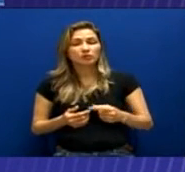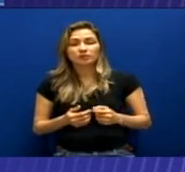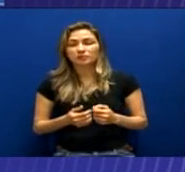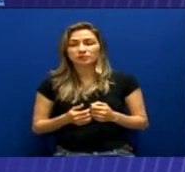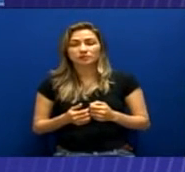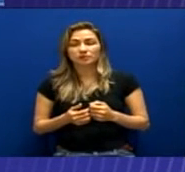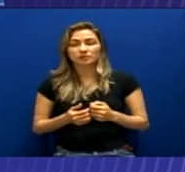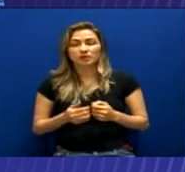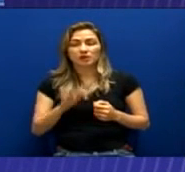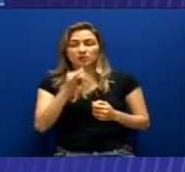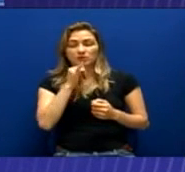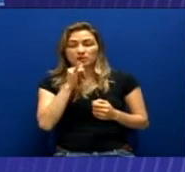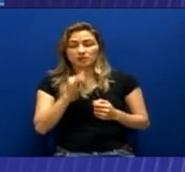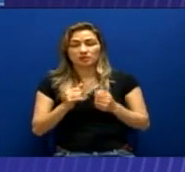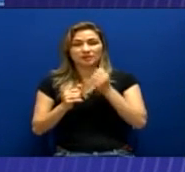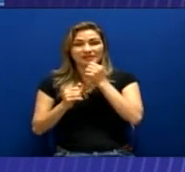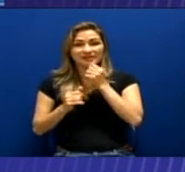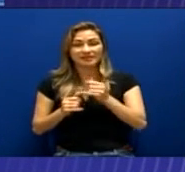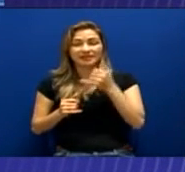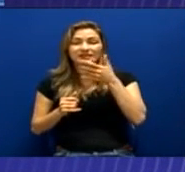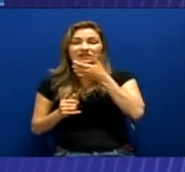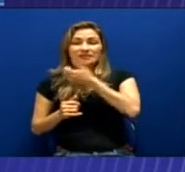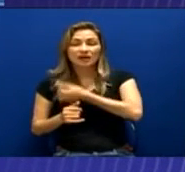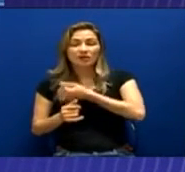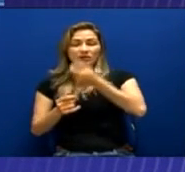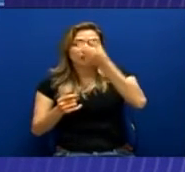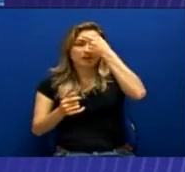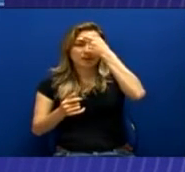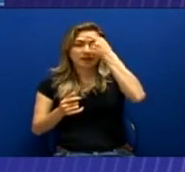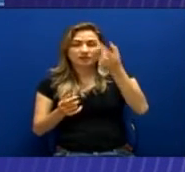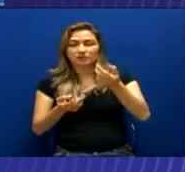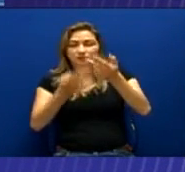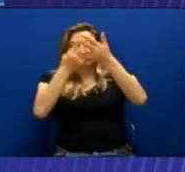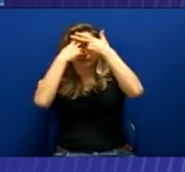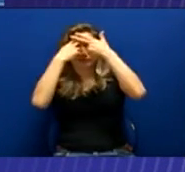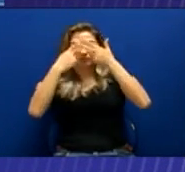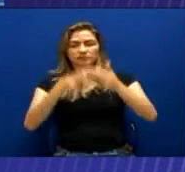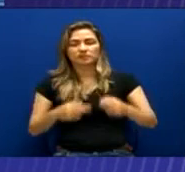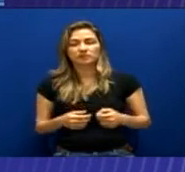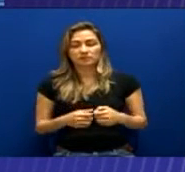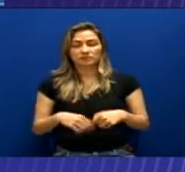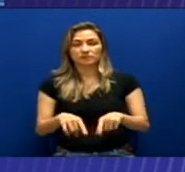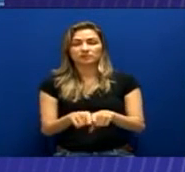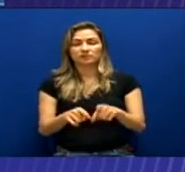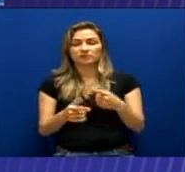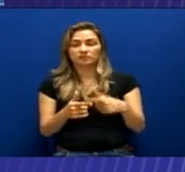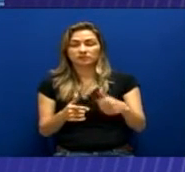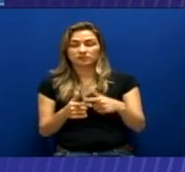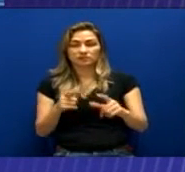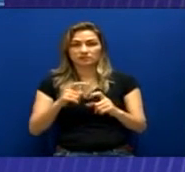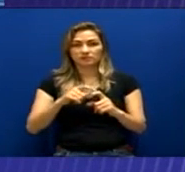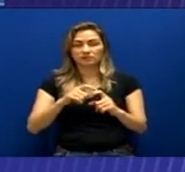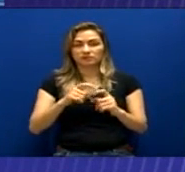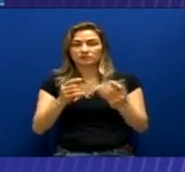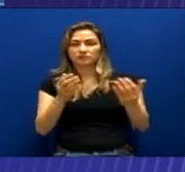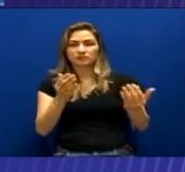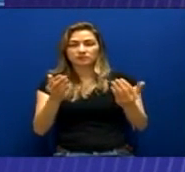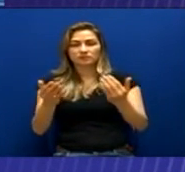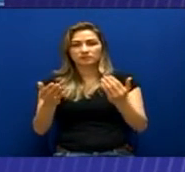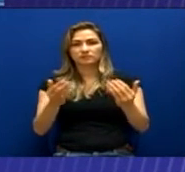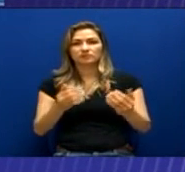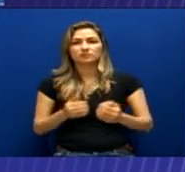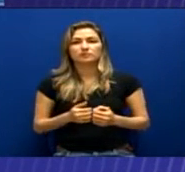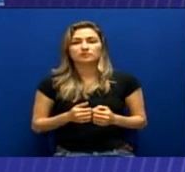sintética existe há décadas. Tem aí hoje a Universidade de Parapsicologia. A questão é desviar do